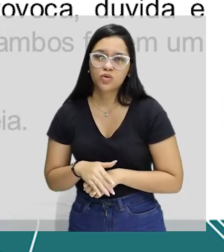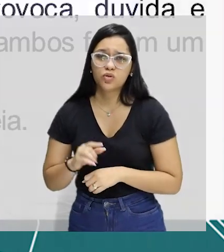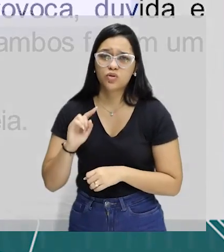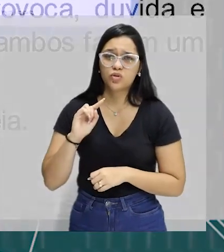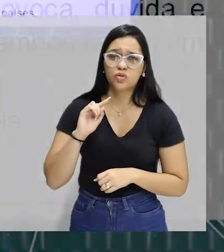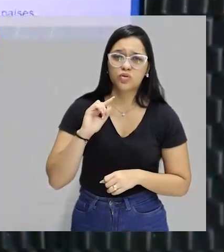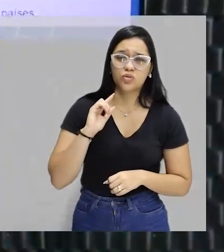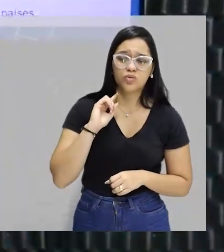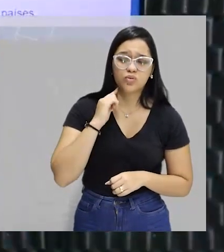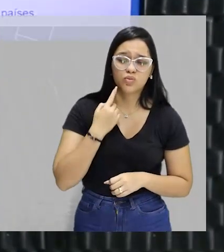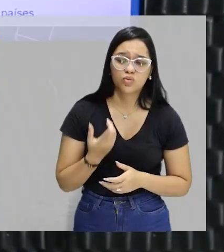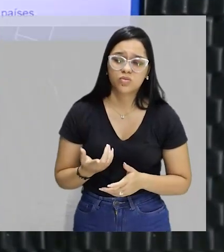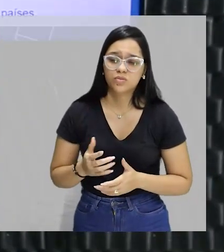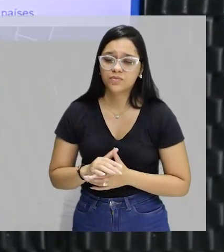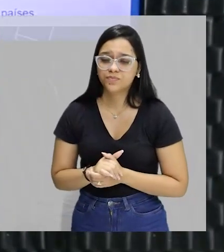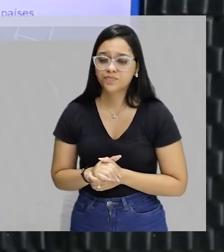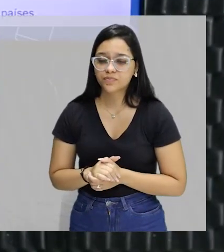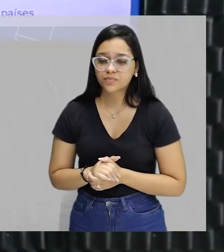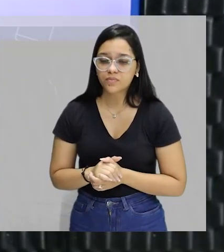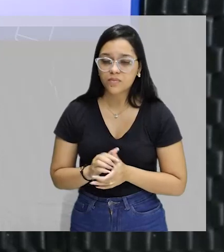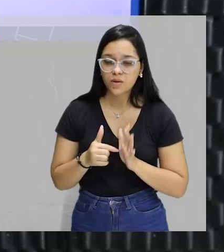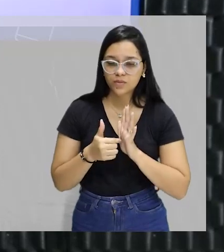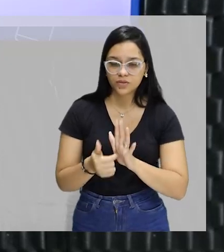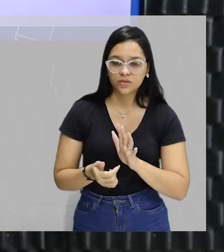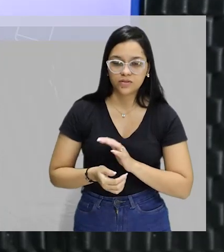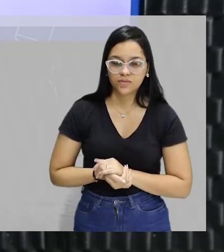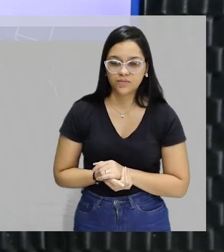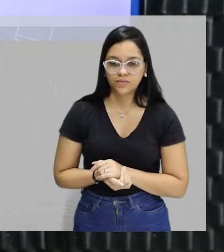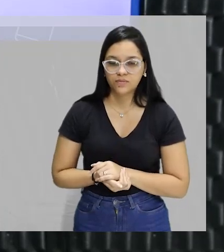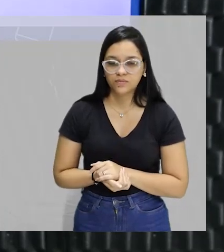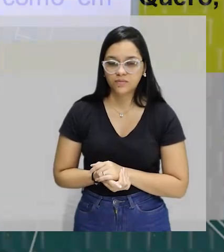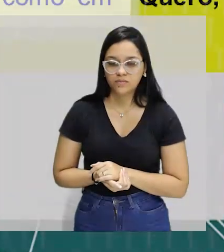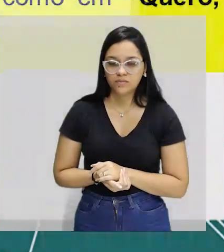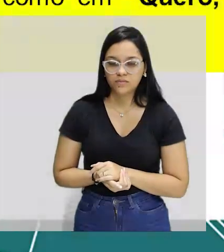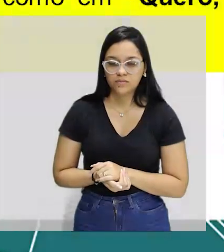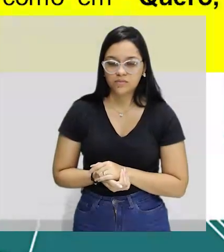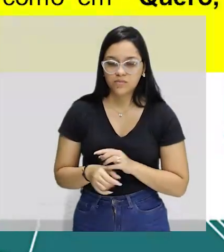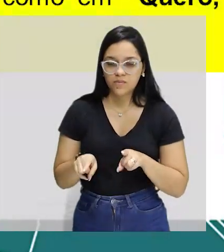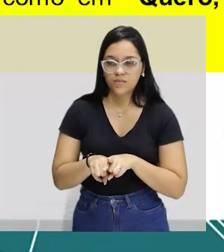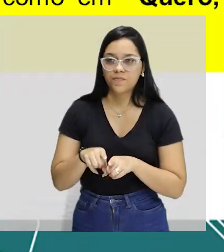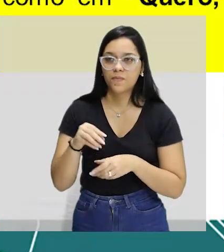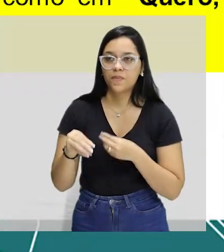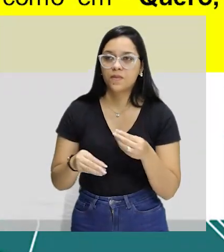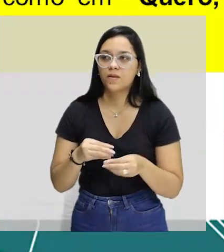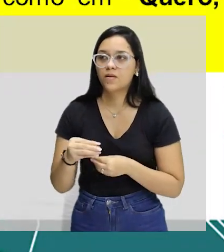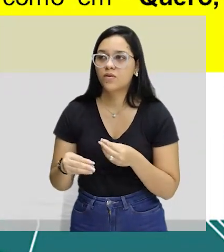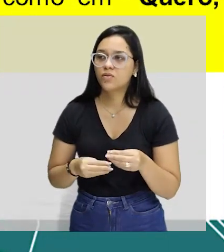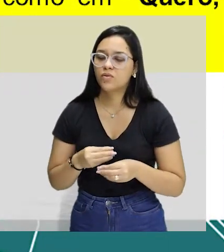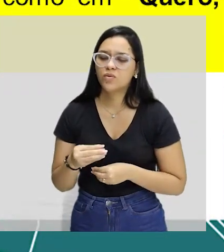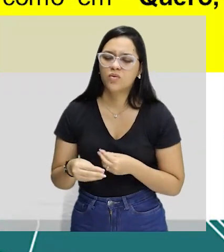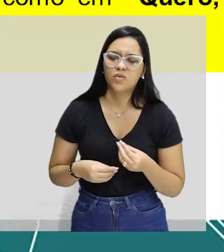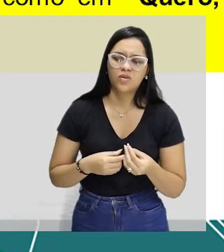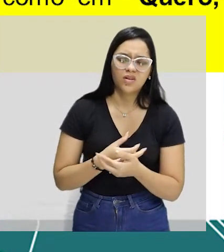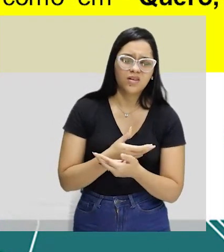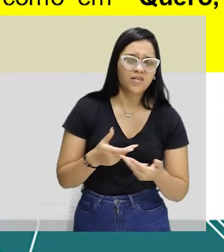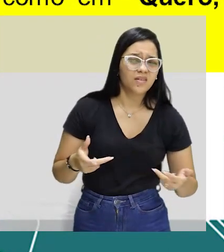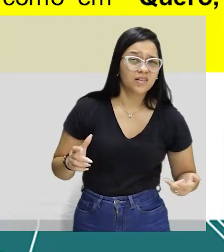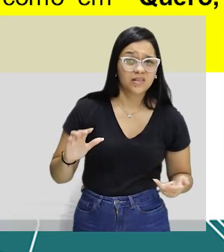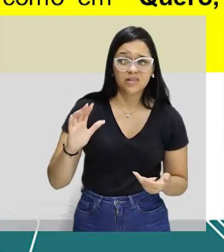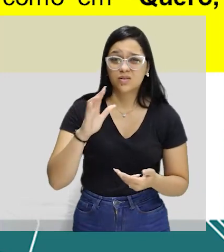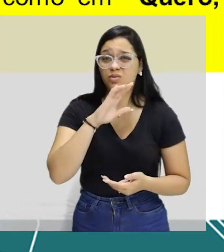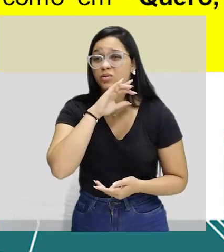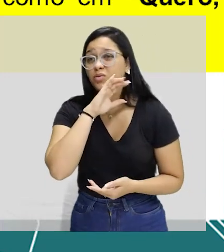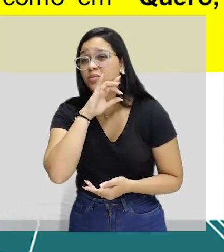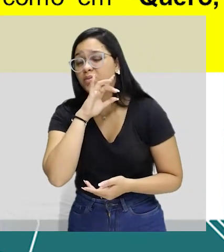onde ele tem dois personagens, vou mostrar aqui para vocês, o Tony e o Paco, e aí ele mistura gírias da periferia, personagens de situação de